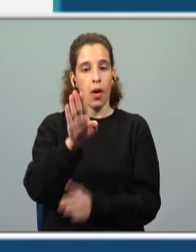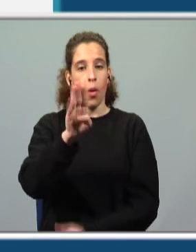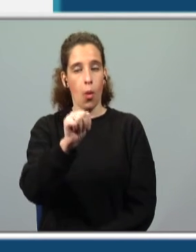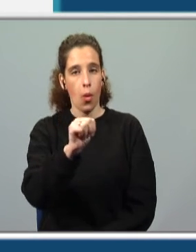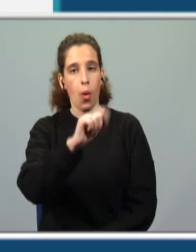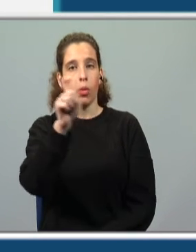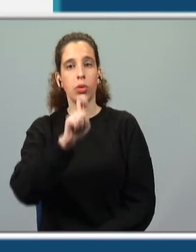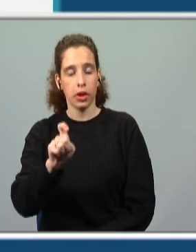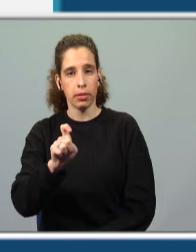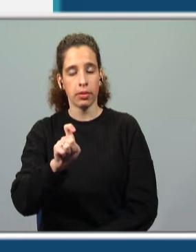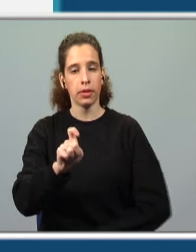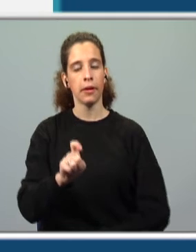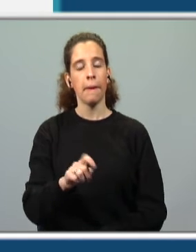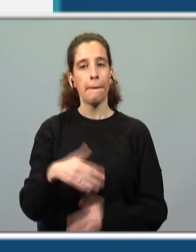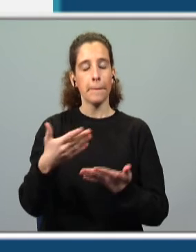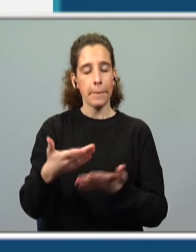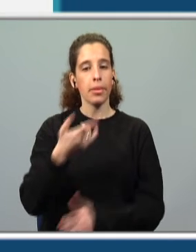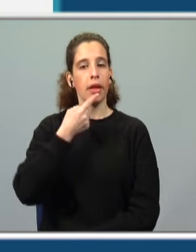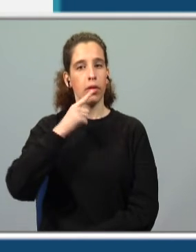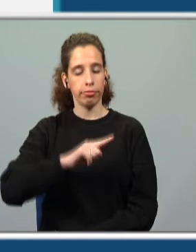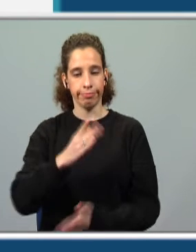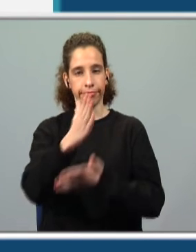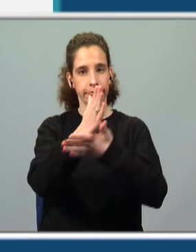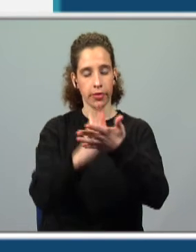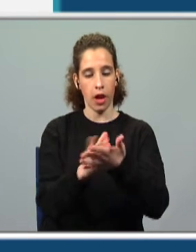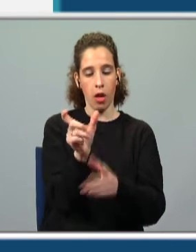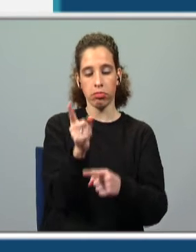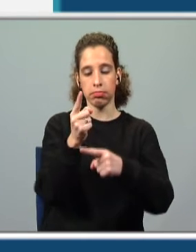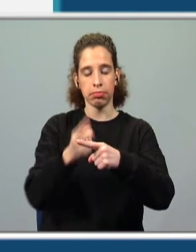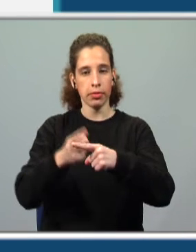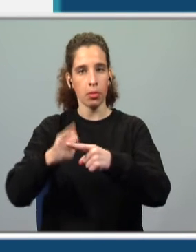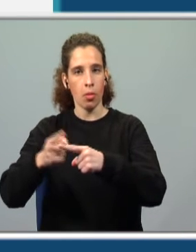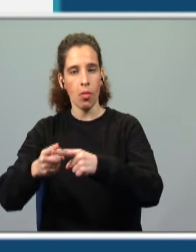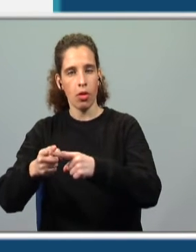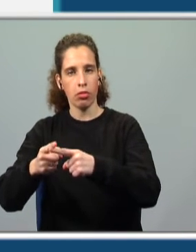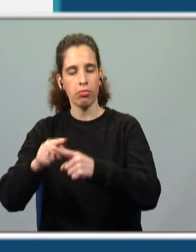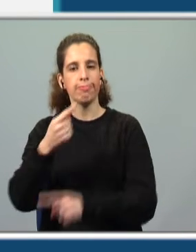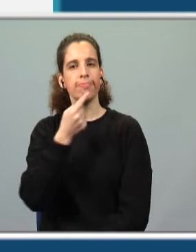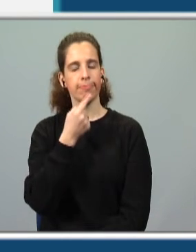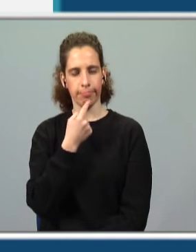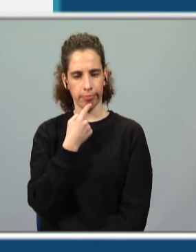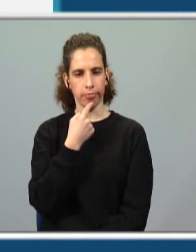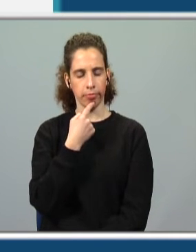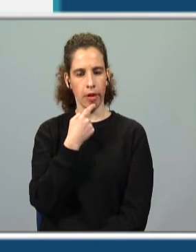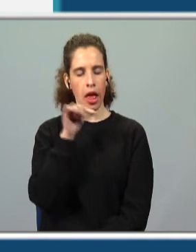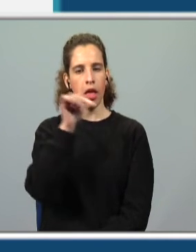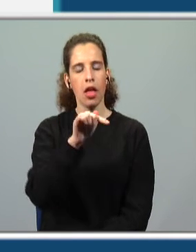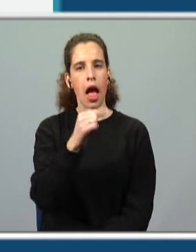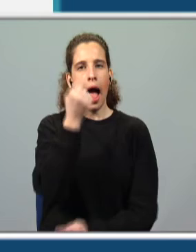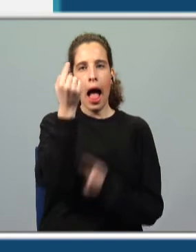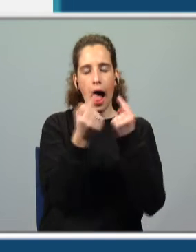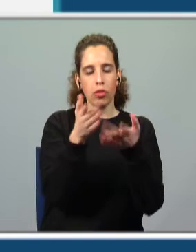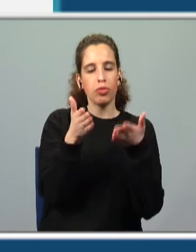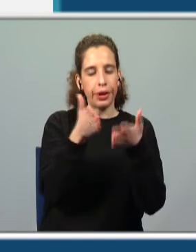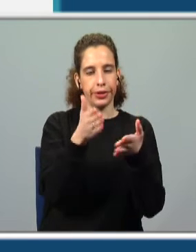ou o Z. Vamos novamente dividir silabicamente para ver se temos aqui alguma